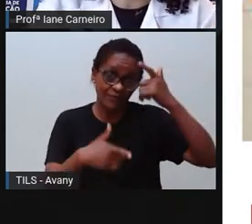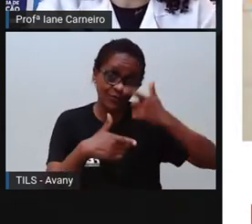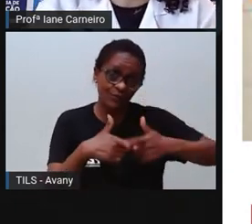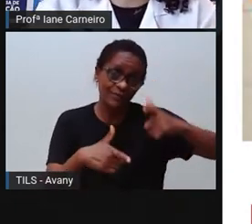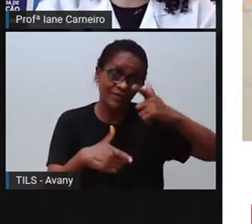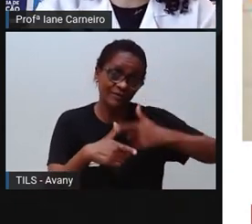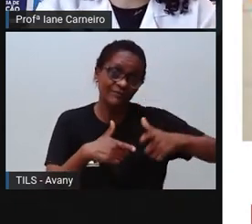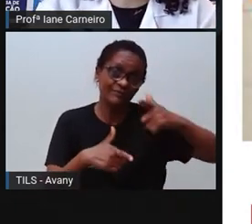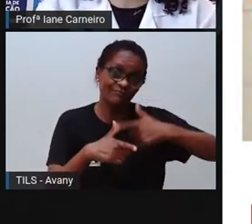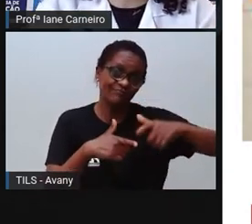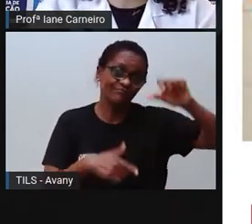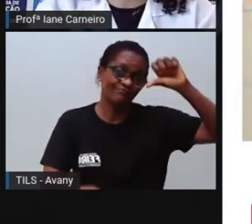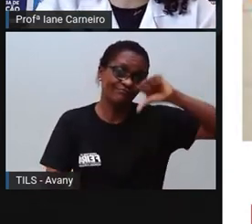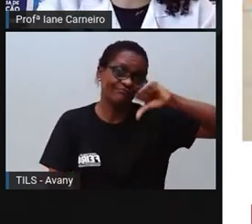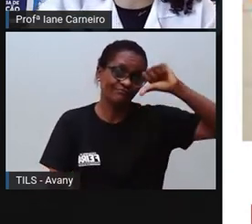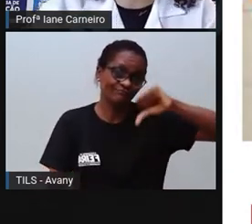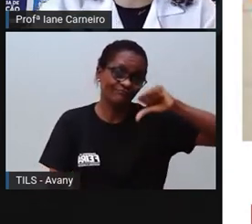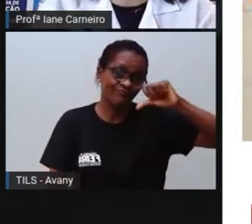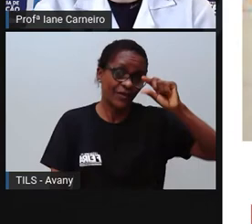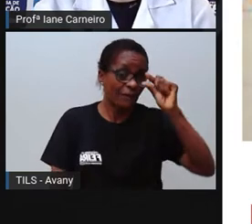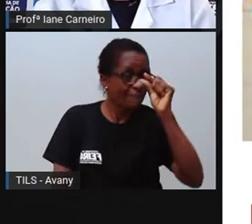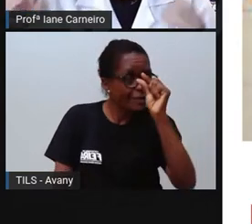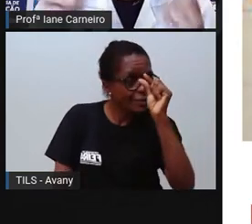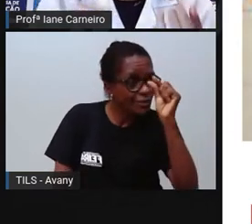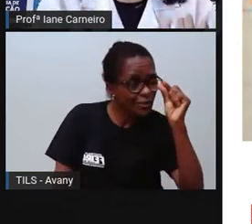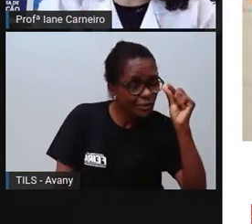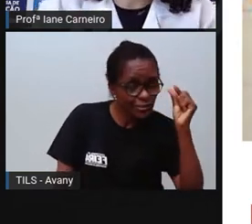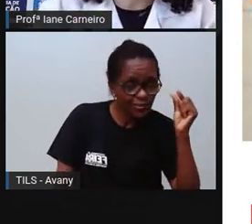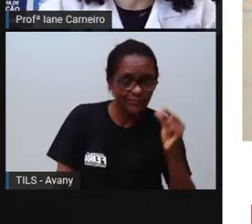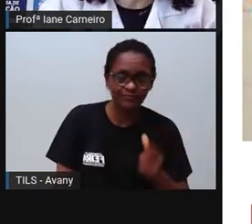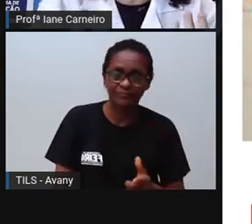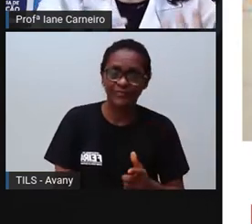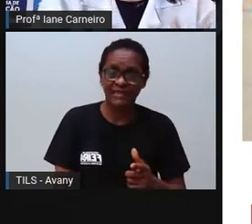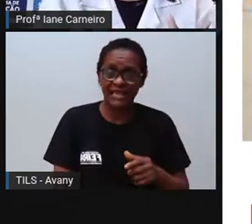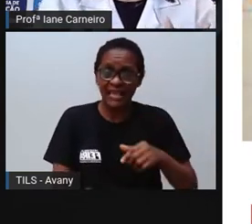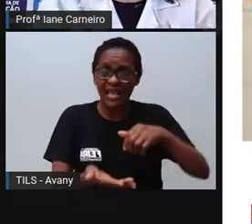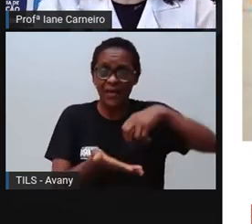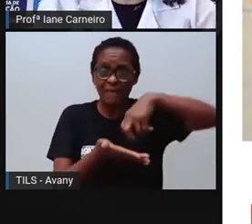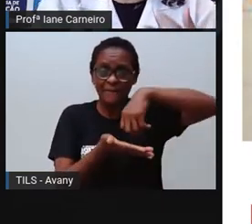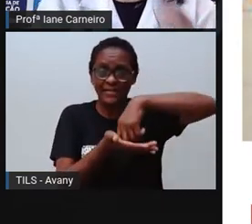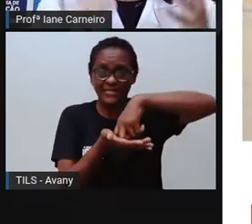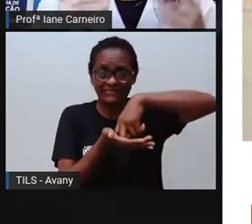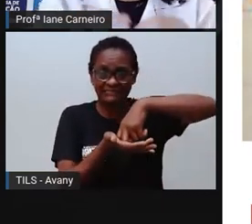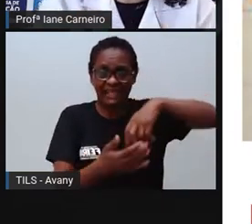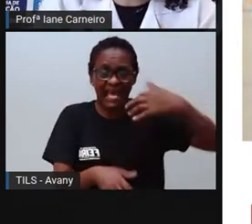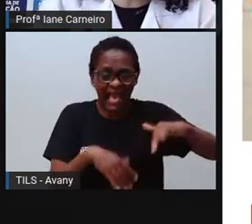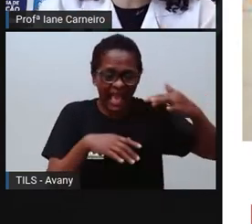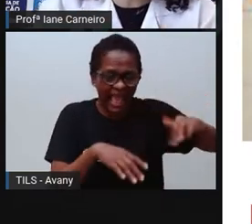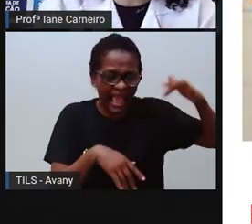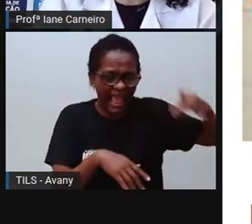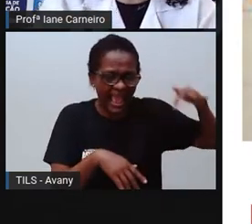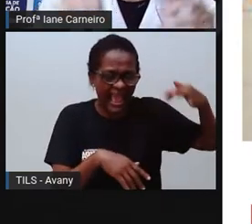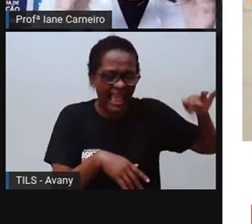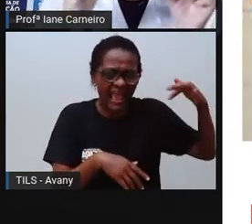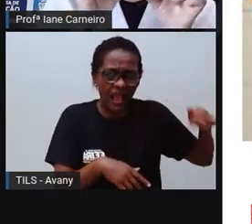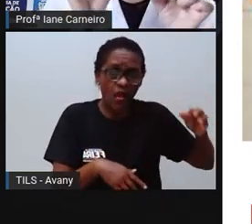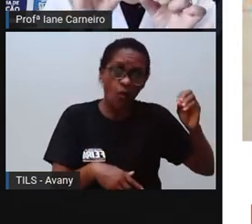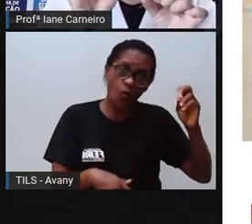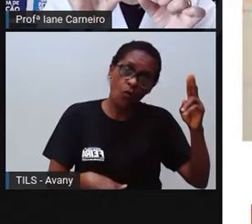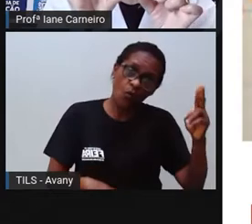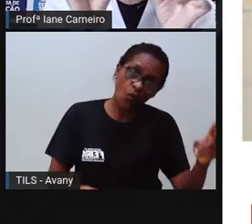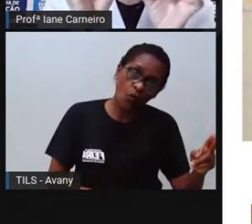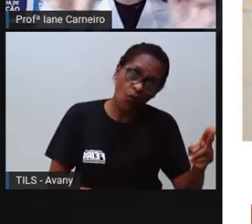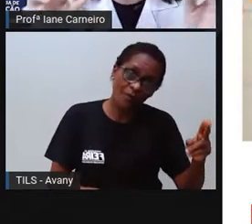no chão, várias pecinhas, né? Pelo chão e que podem tanto machucar o pé de quem pisa, né? Eu mesmo já fiz aí em brinquedinhos que